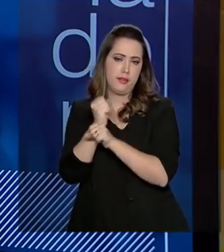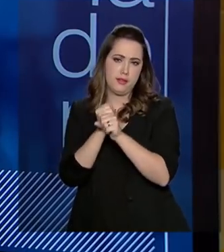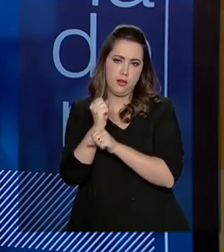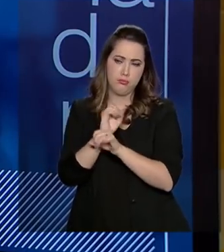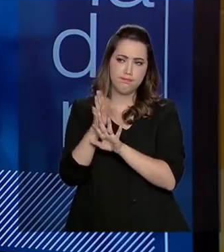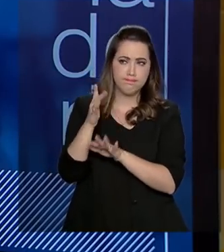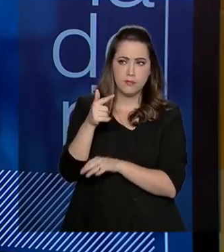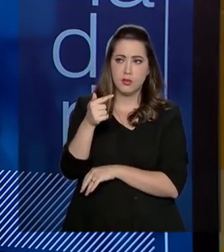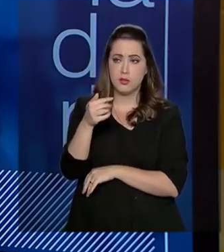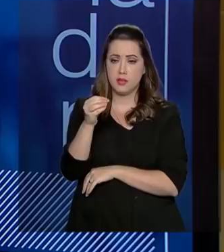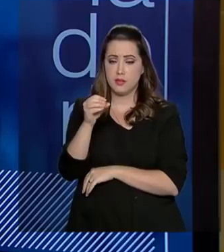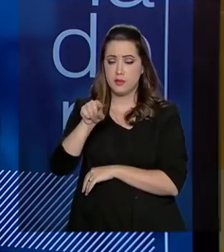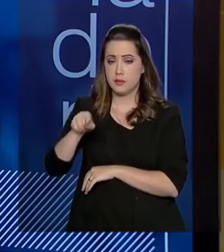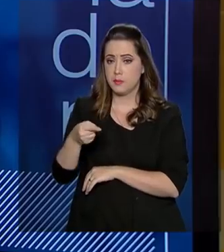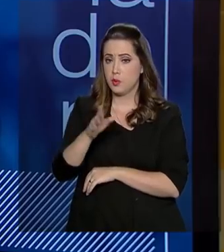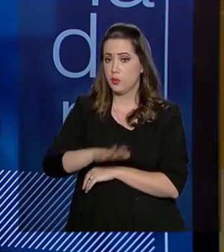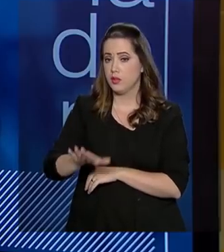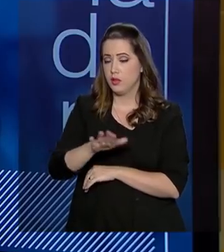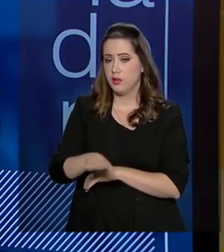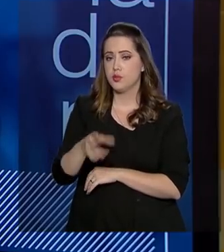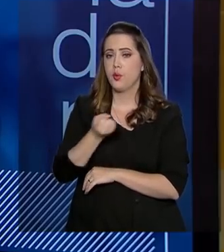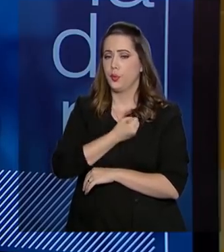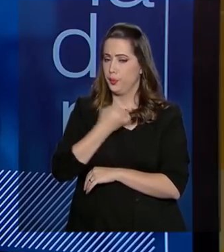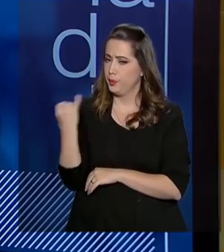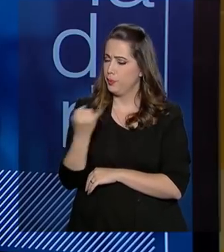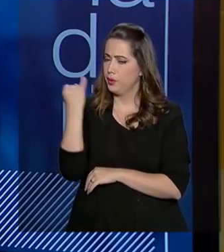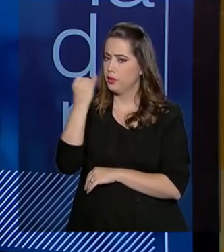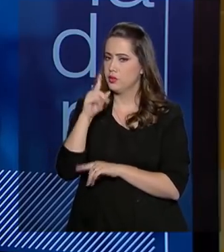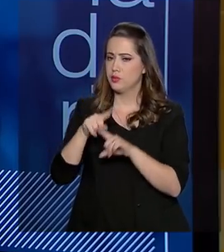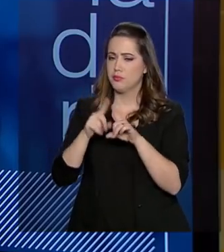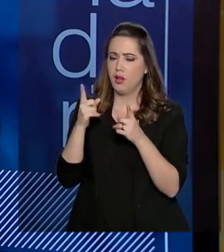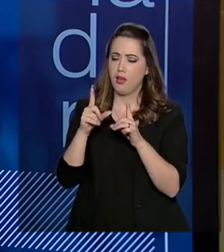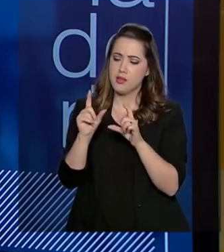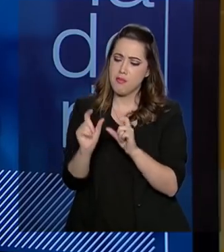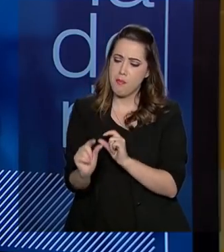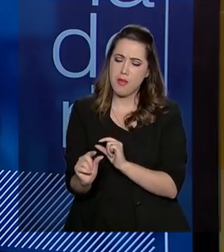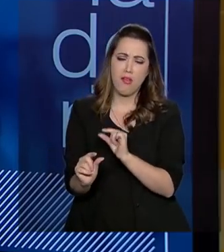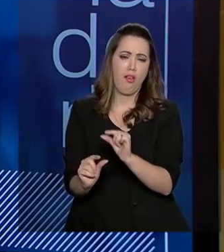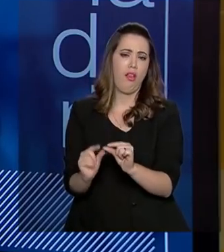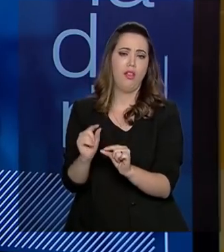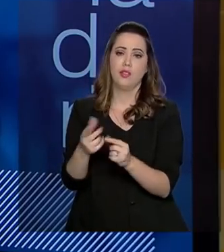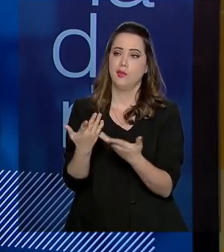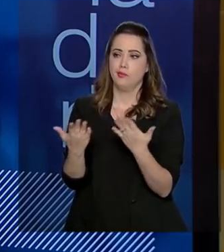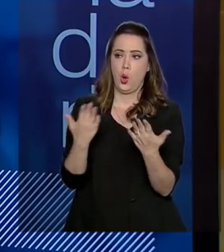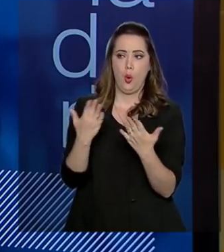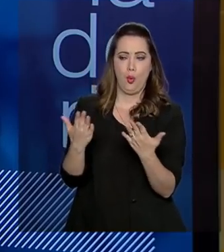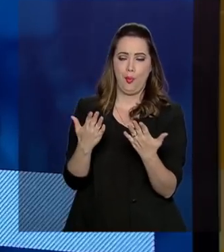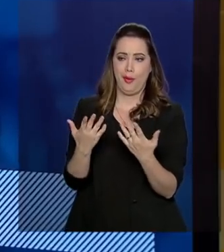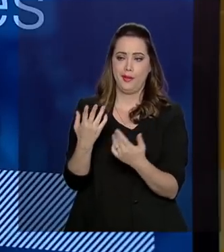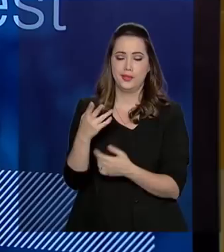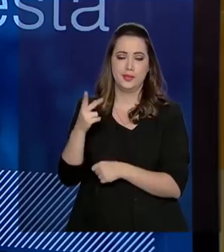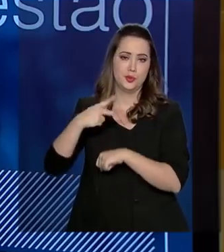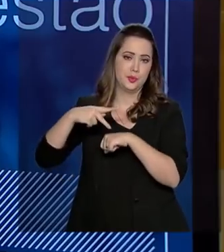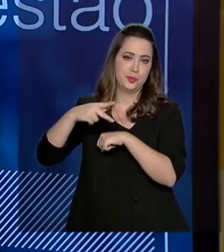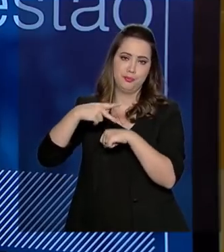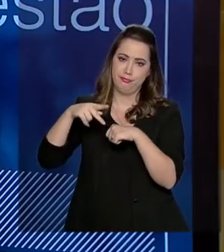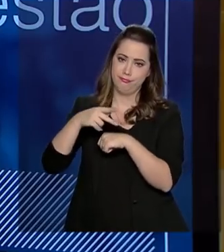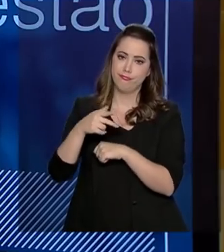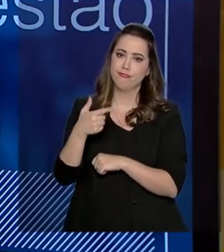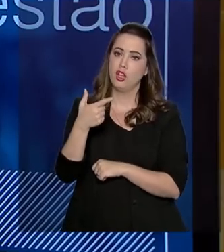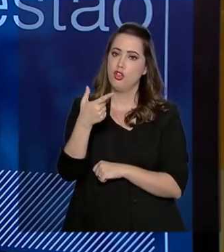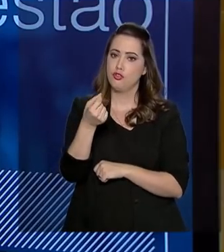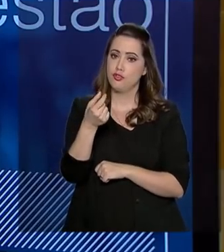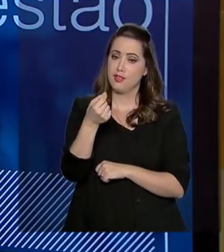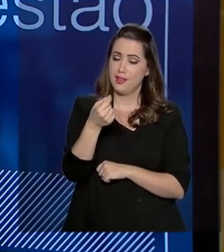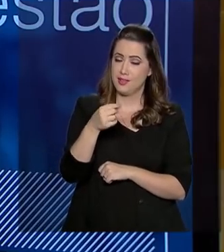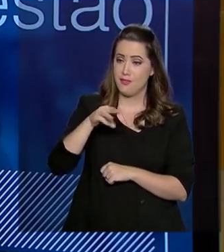crianças. É um número expressivo, mas insignificante, no tamanho de um país de 220 milhões de pessoas que tem